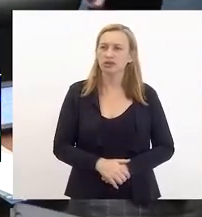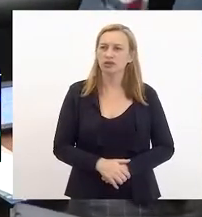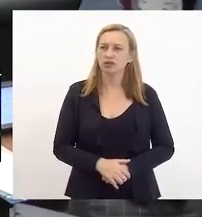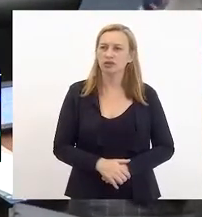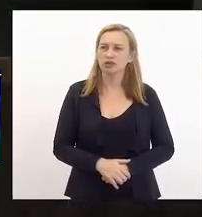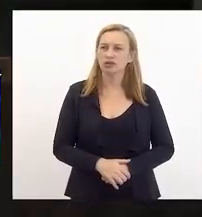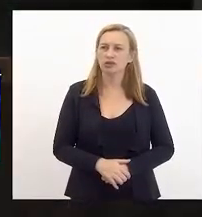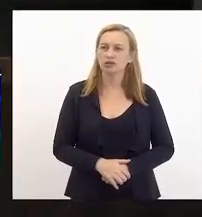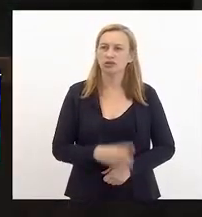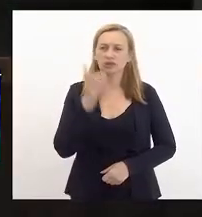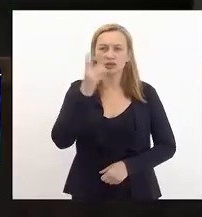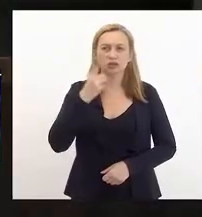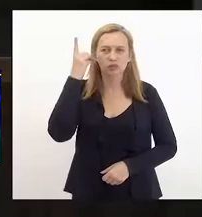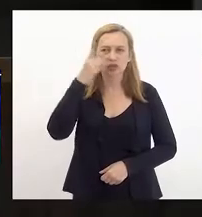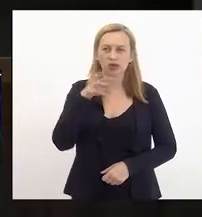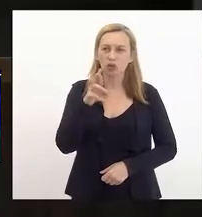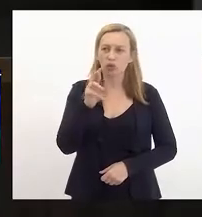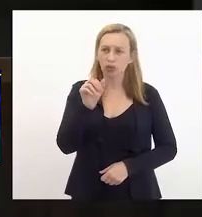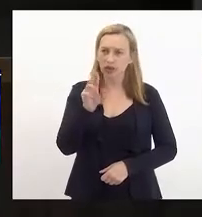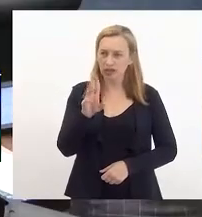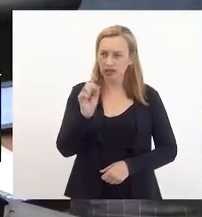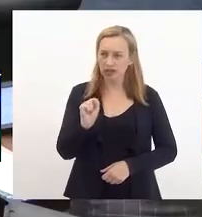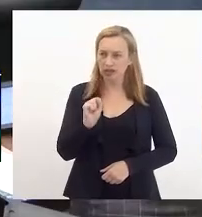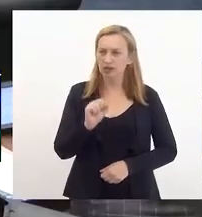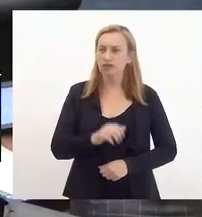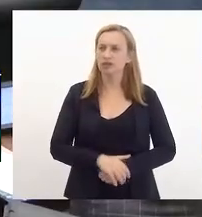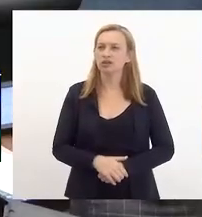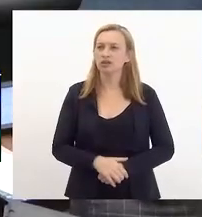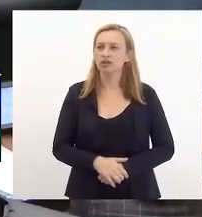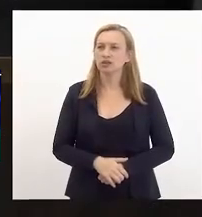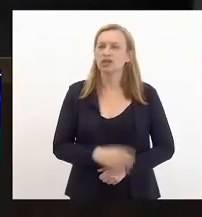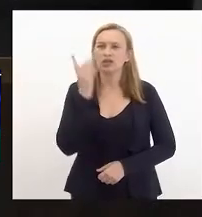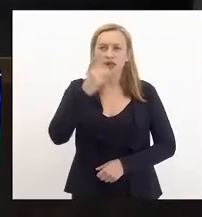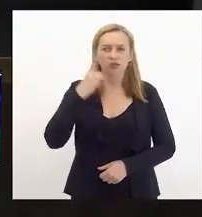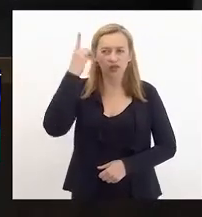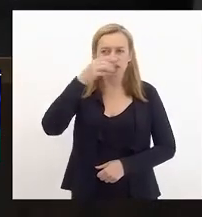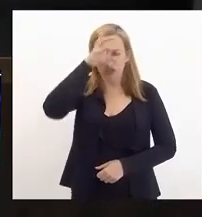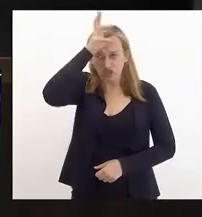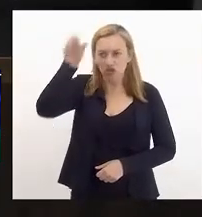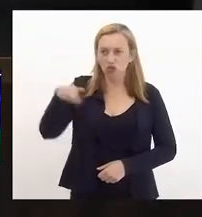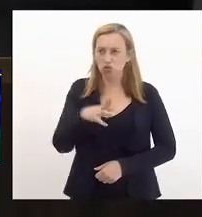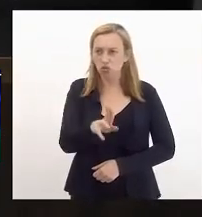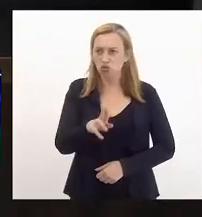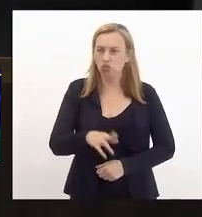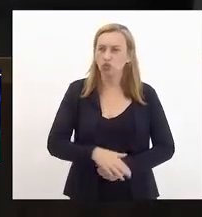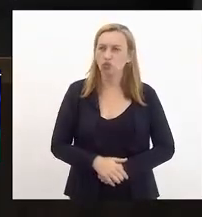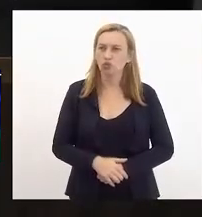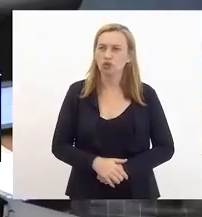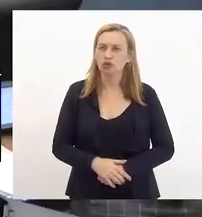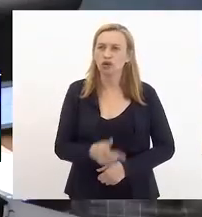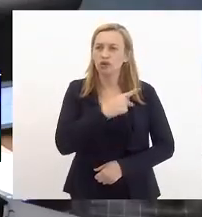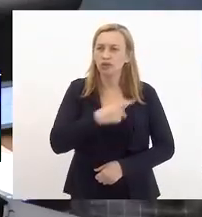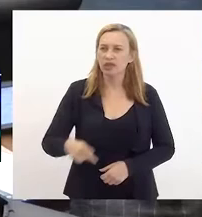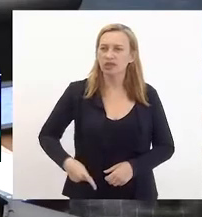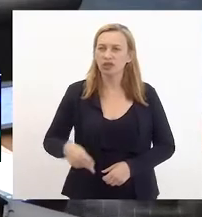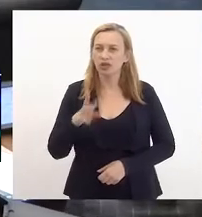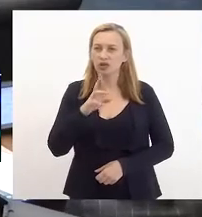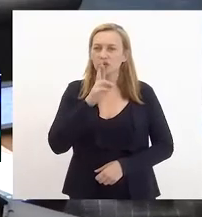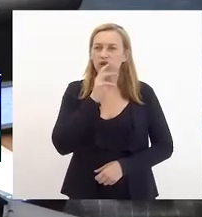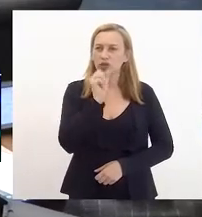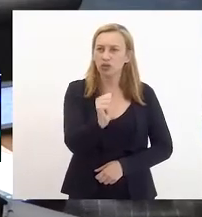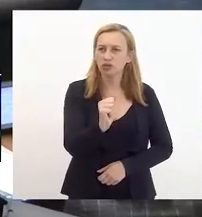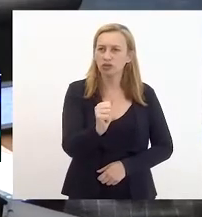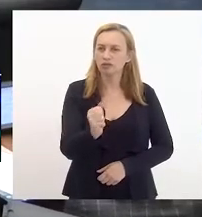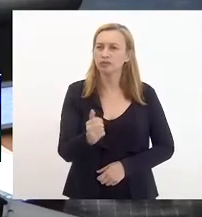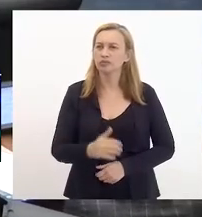Deputado Rubens Bom Tempo. Deputada Tia Ju. Presidente, Rodrigo Gamorim, por favor.